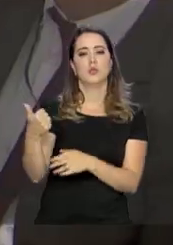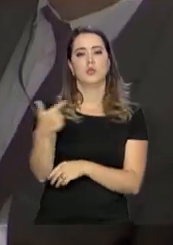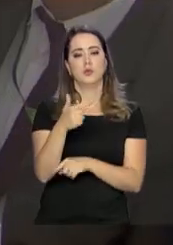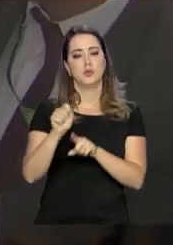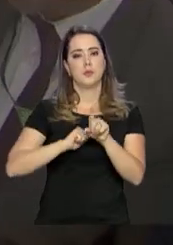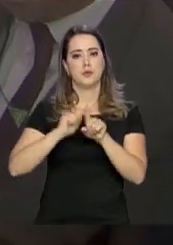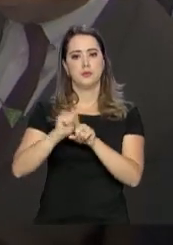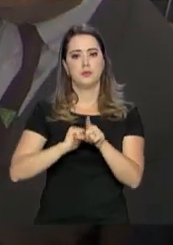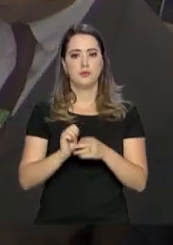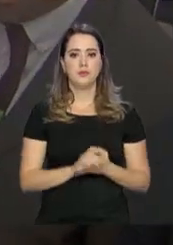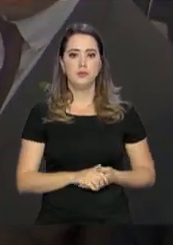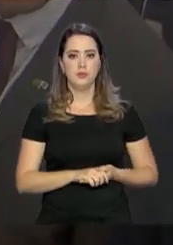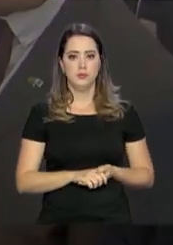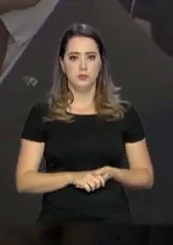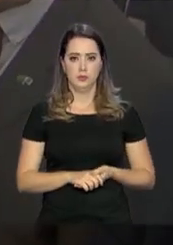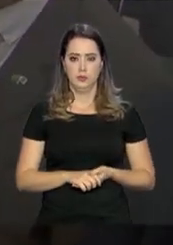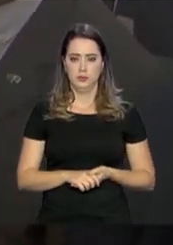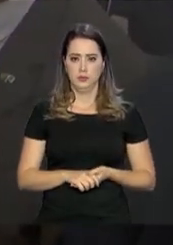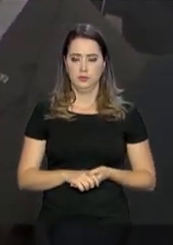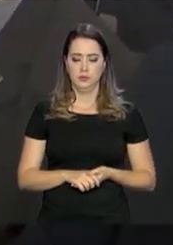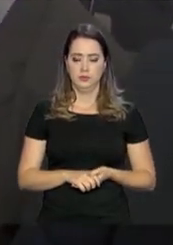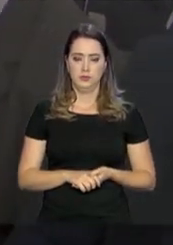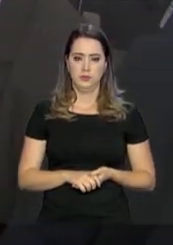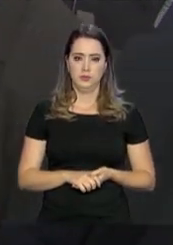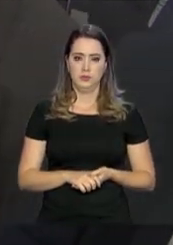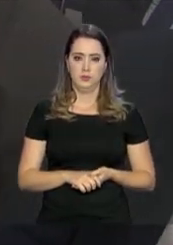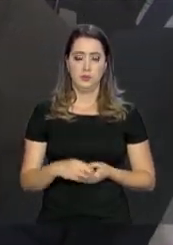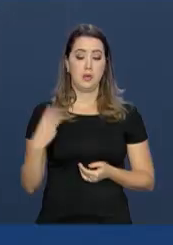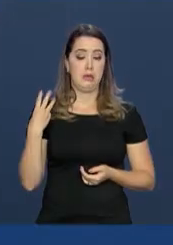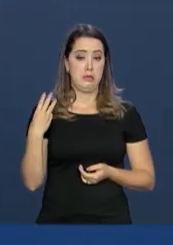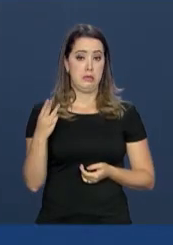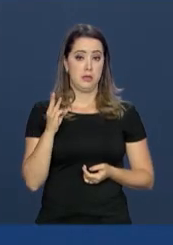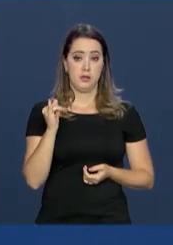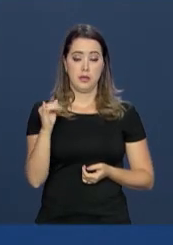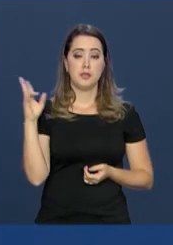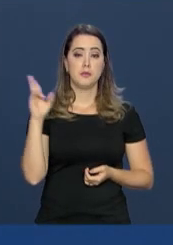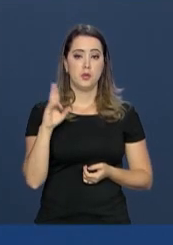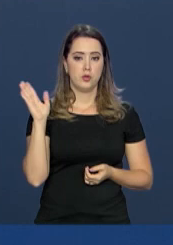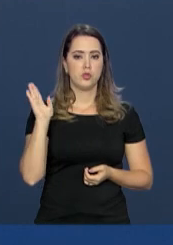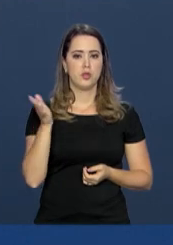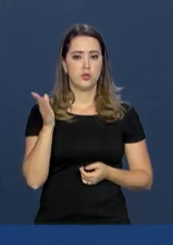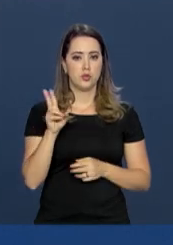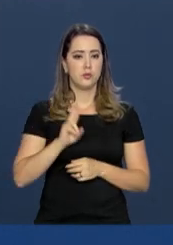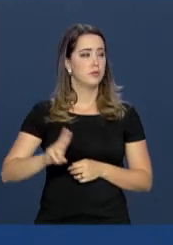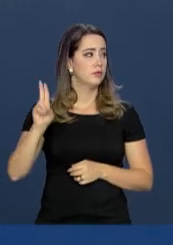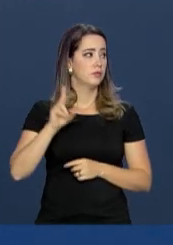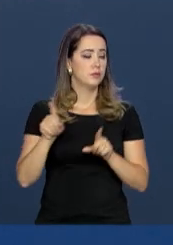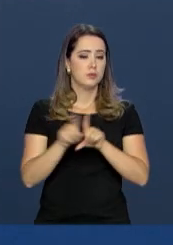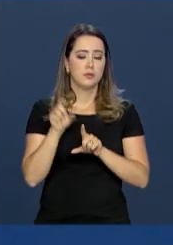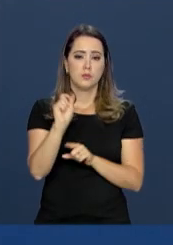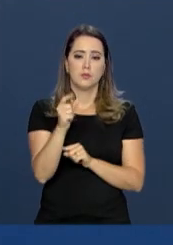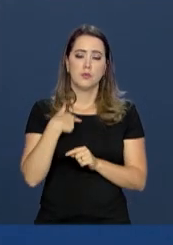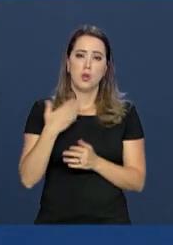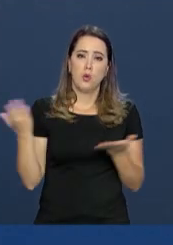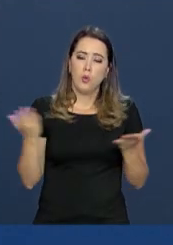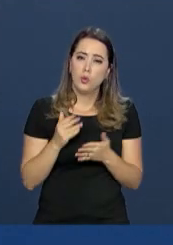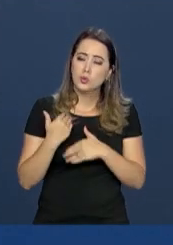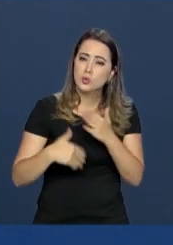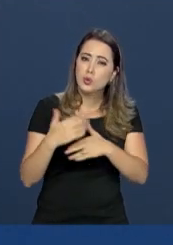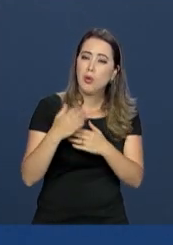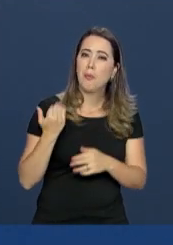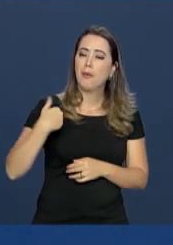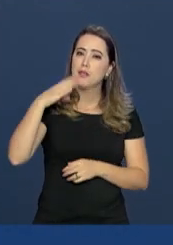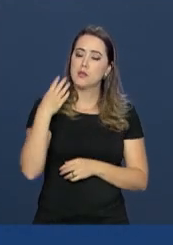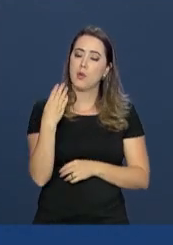meses. Além dos 3 bilhões já utilizados, não Doutré? Agora, a partir de hoje, mais